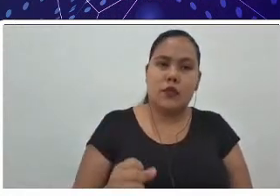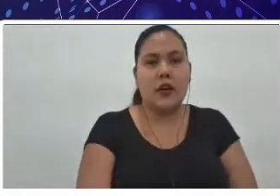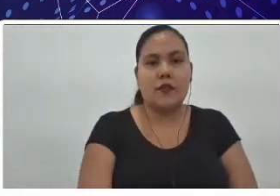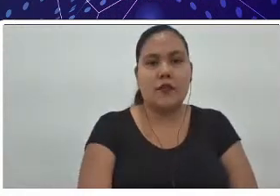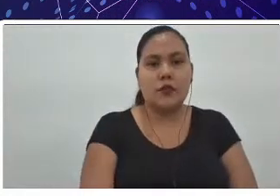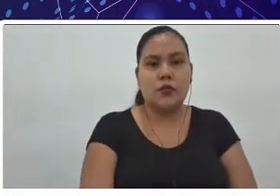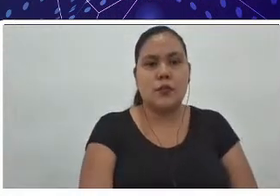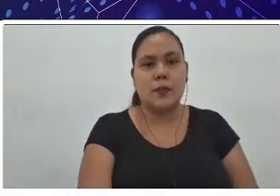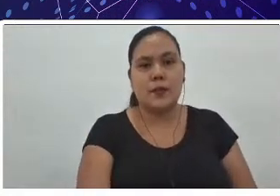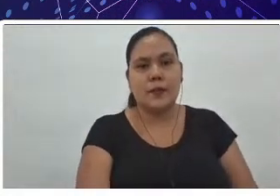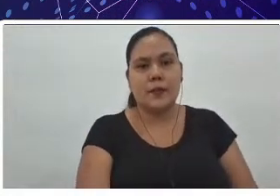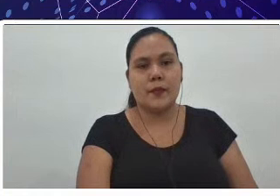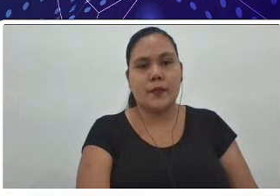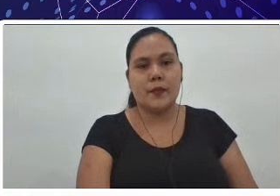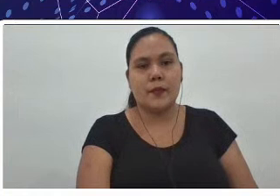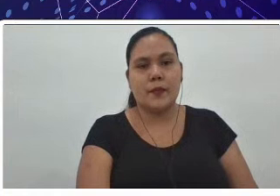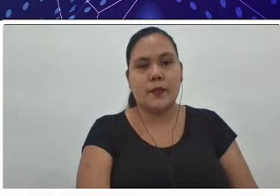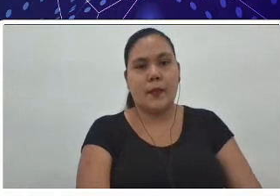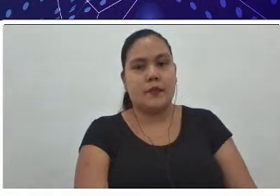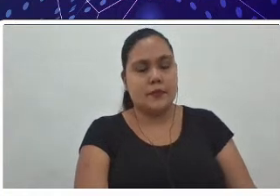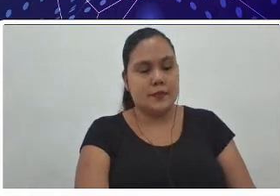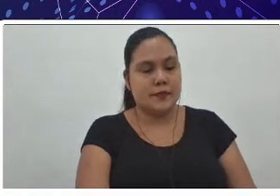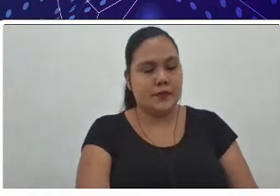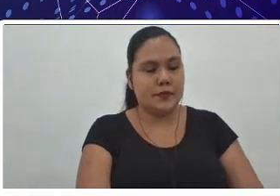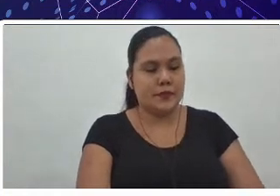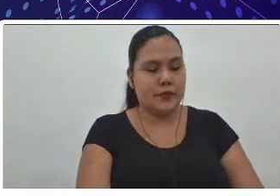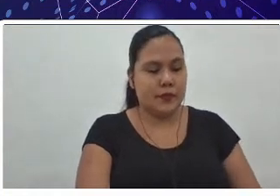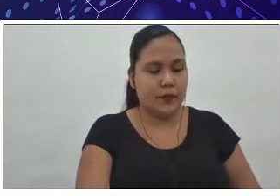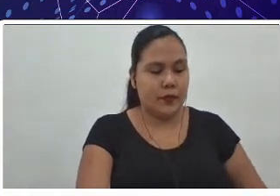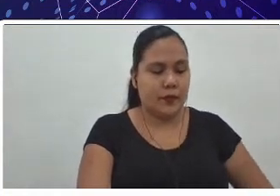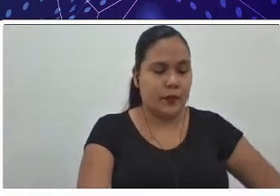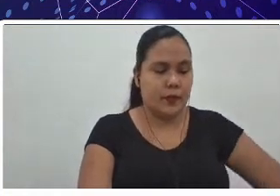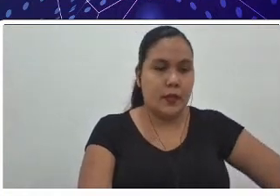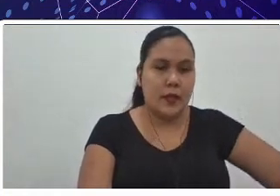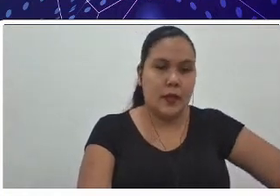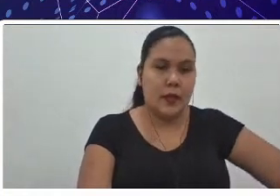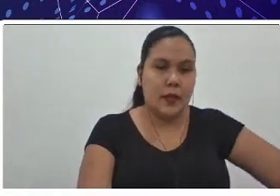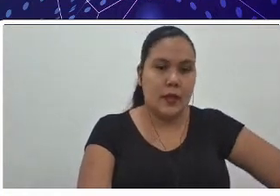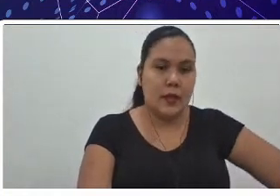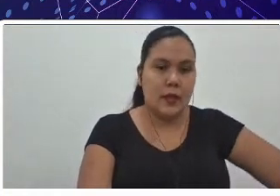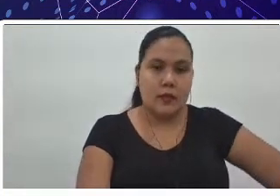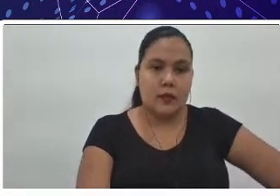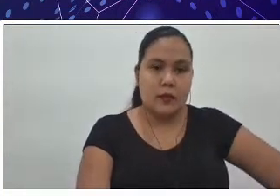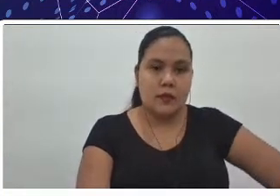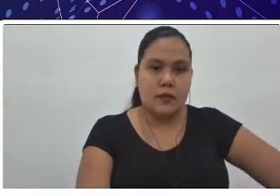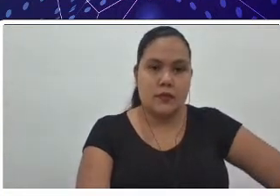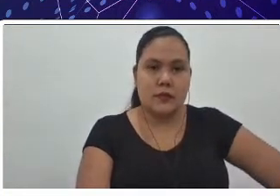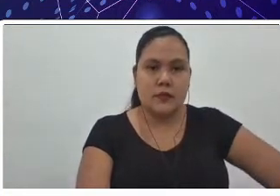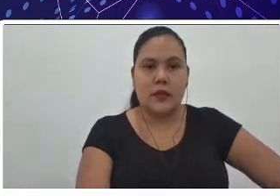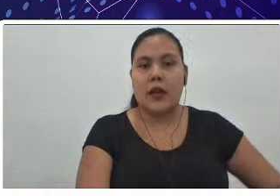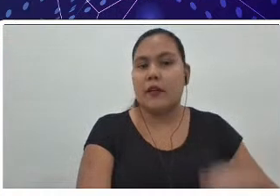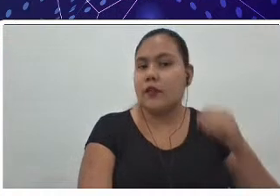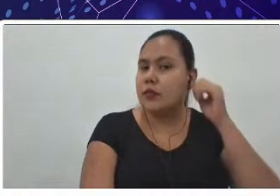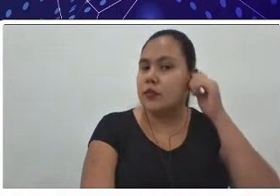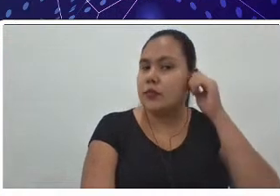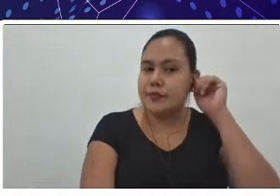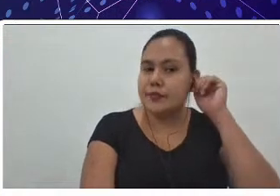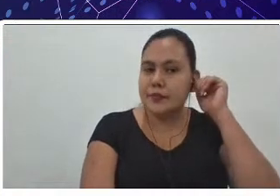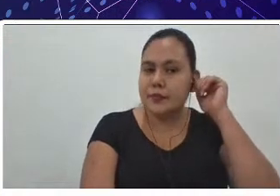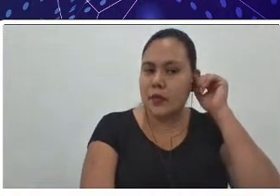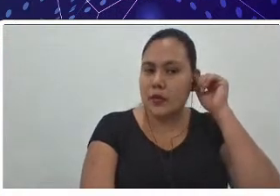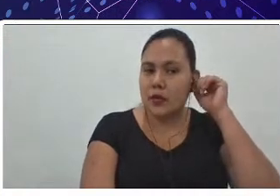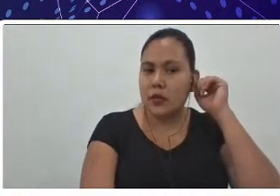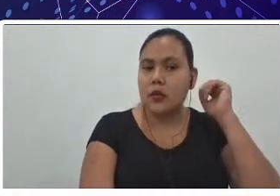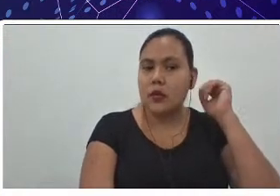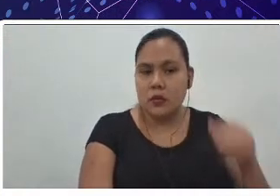produtos cárnios, da bovinocultura, de suínos, de aves, na engenharia de pesca você pode trabalhar como responsável técnico